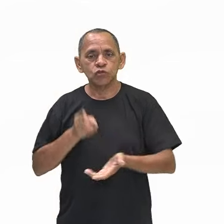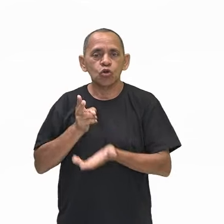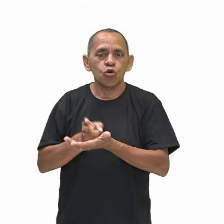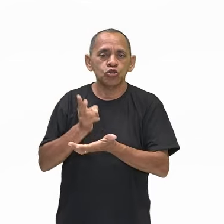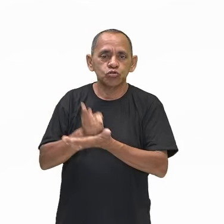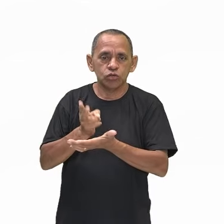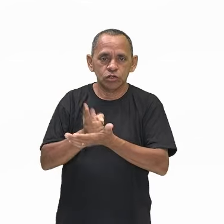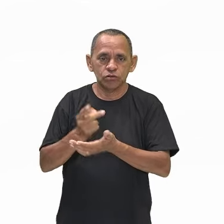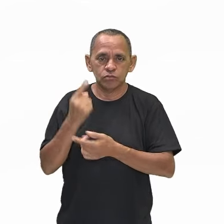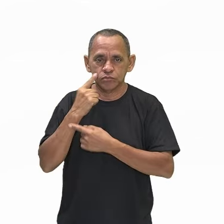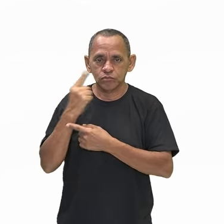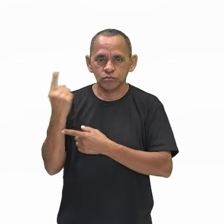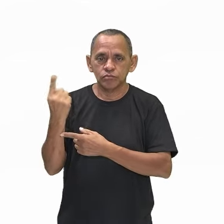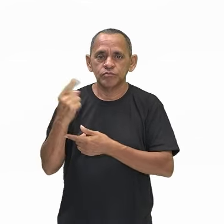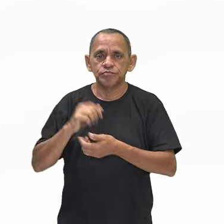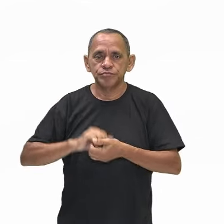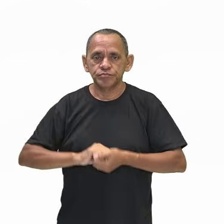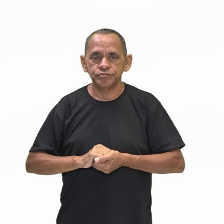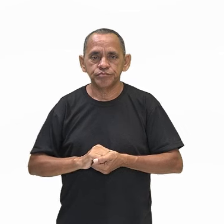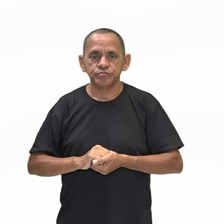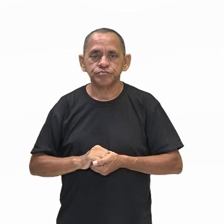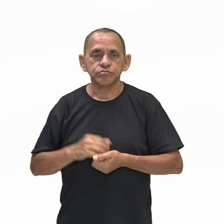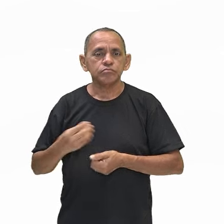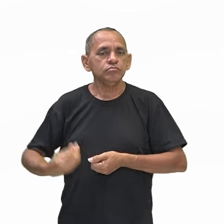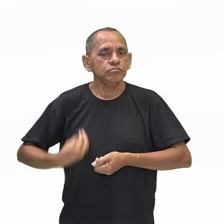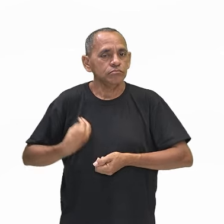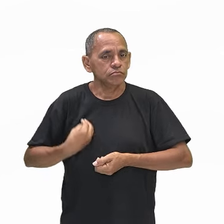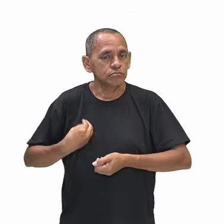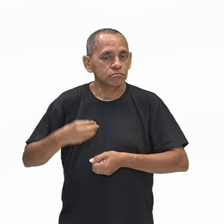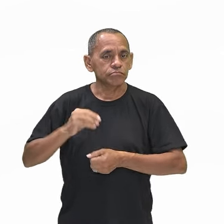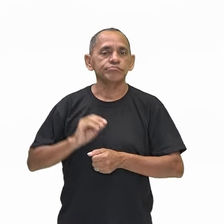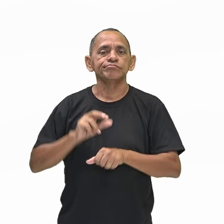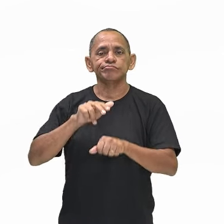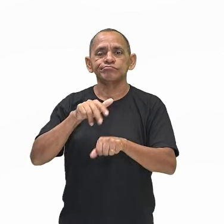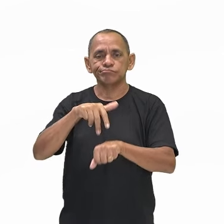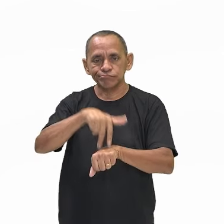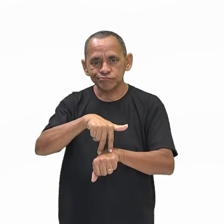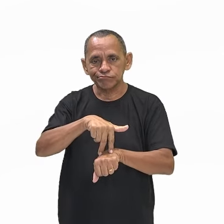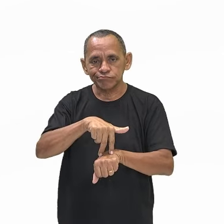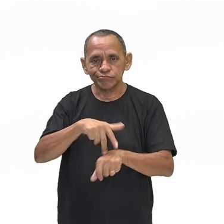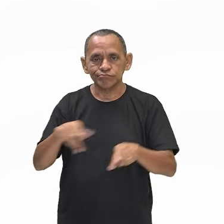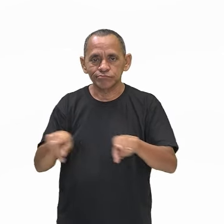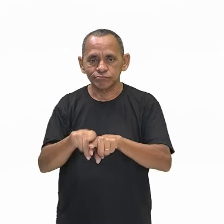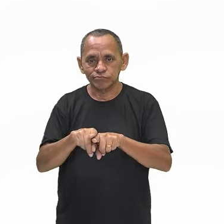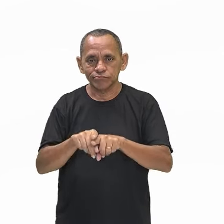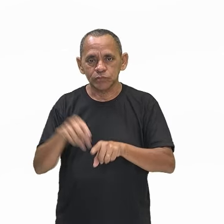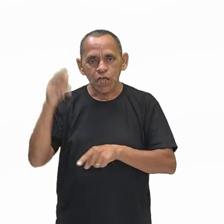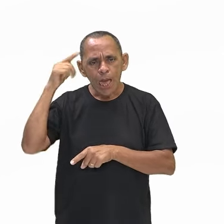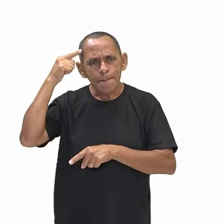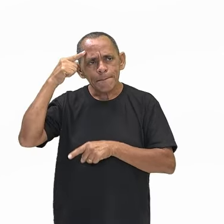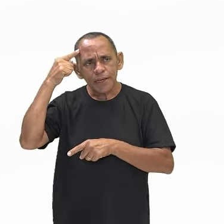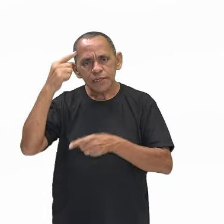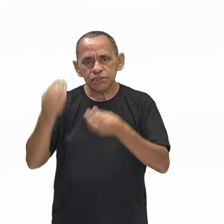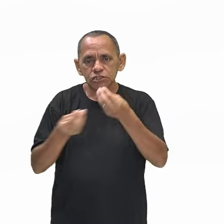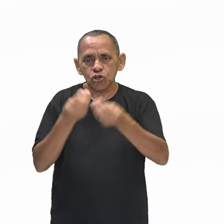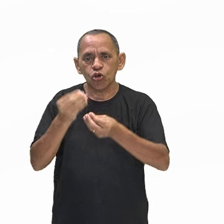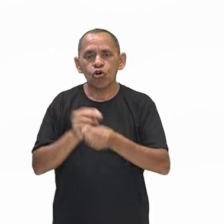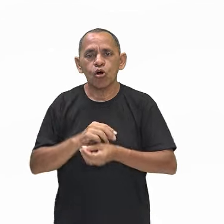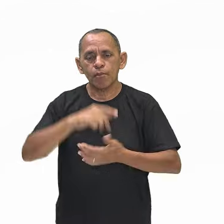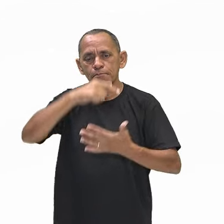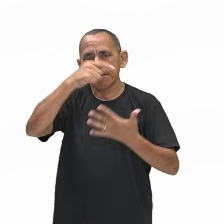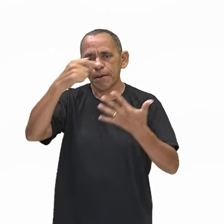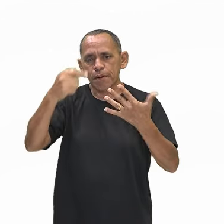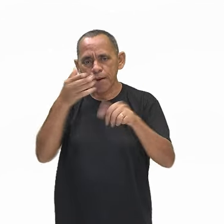juvenil que aí eu lanço para vocês o seguinte. Pense sobre as diversas